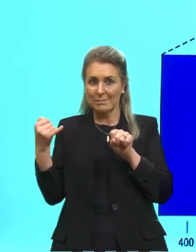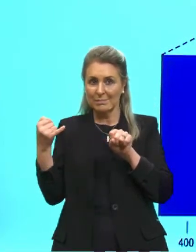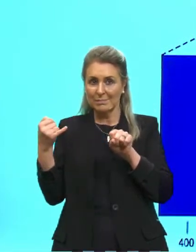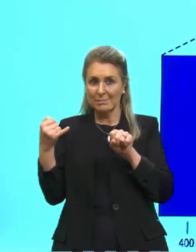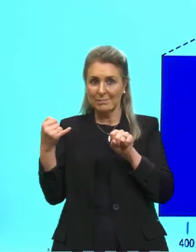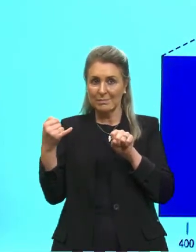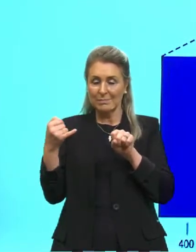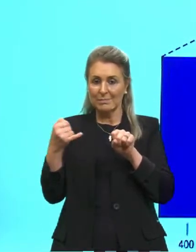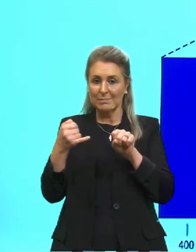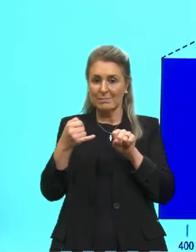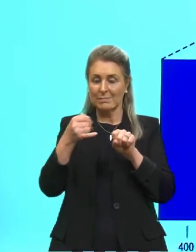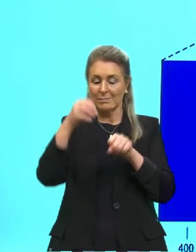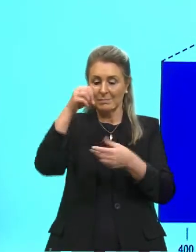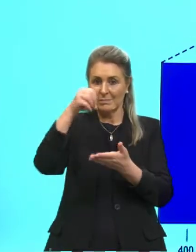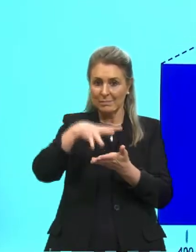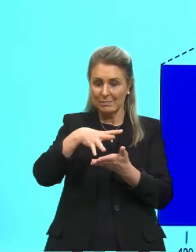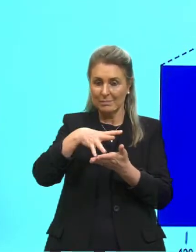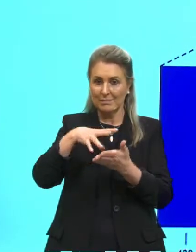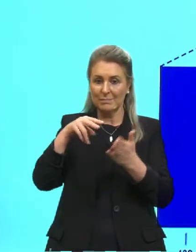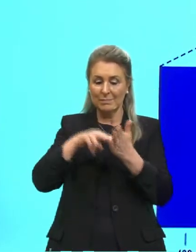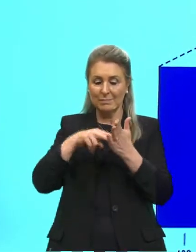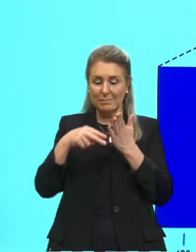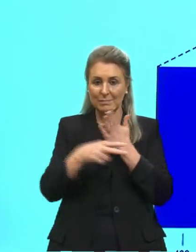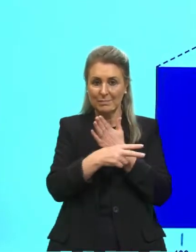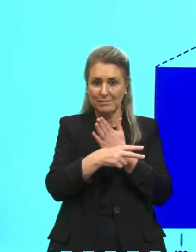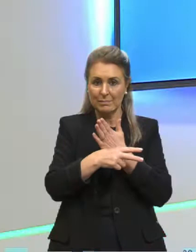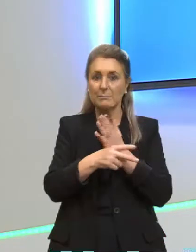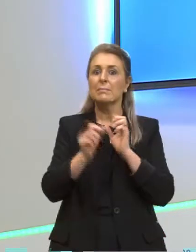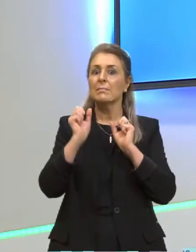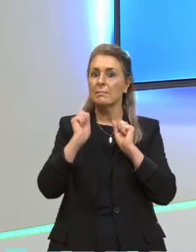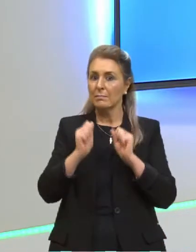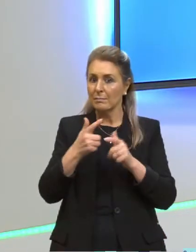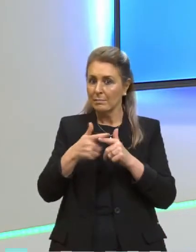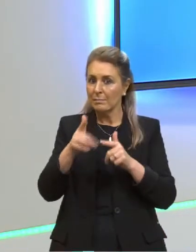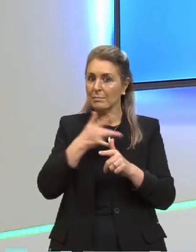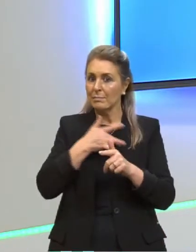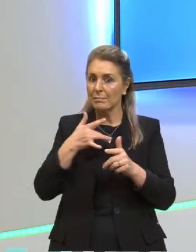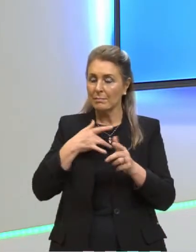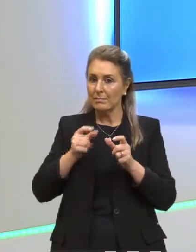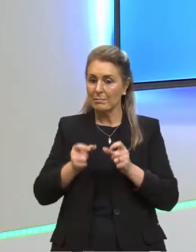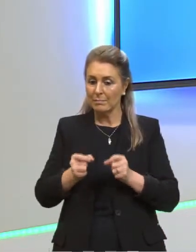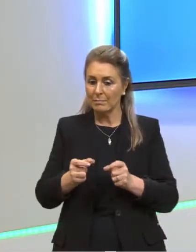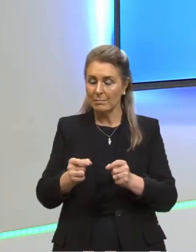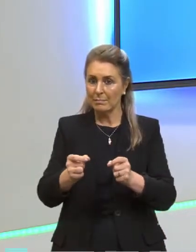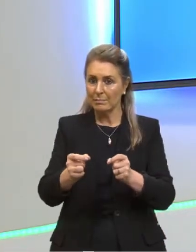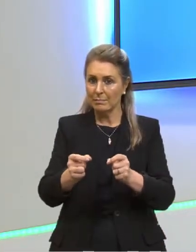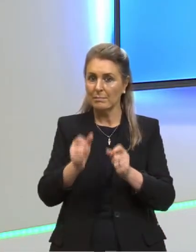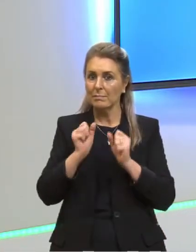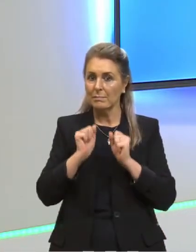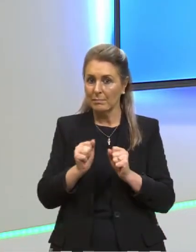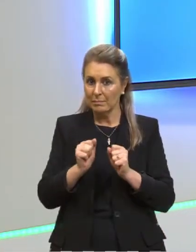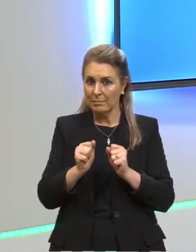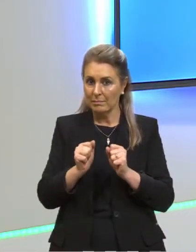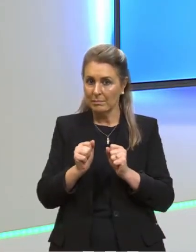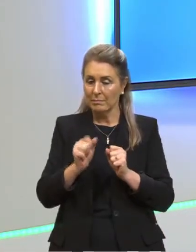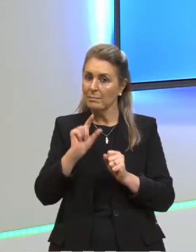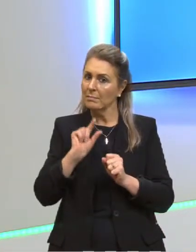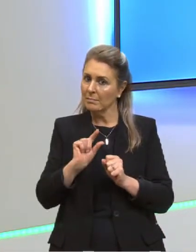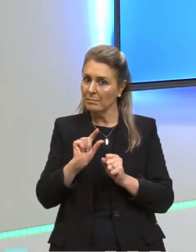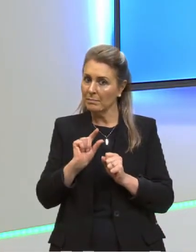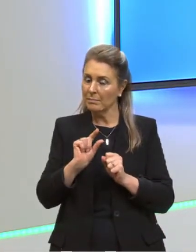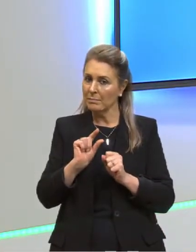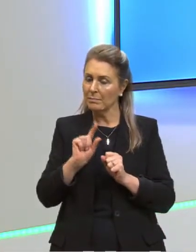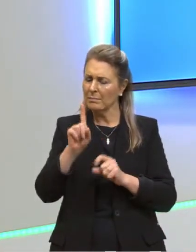Raio gama, raio-x, ultravioleta, todas podem causar câncer. Mas também não são só causadores de câncer. Em pequenas